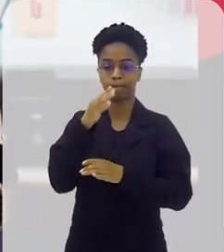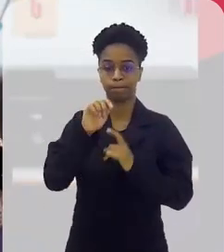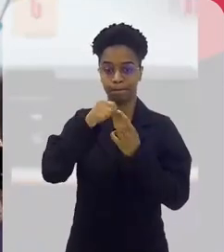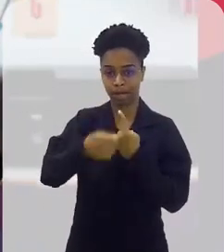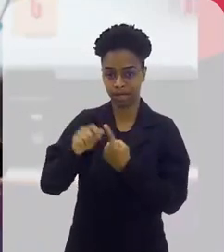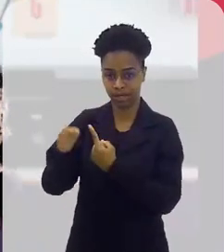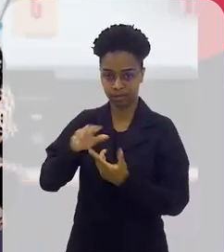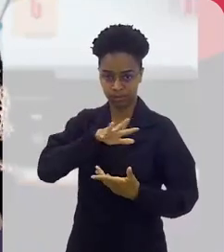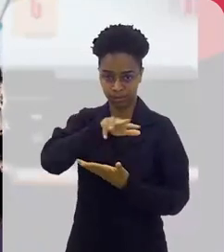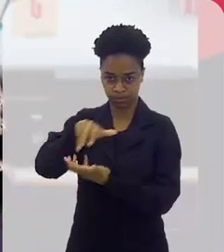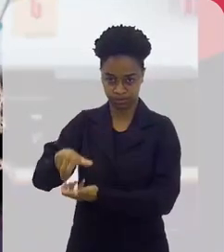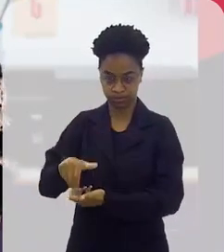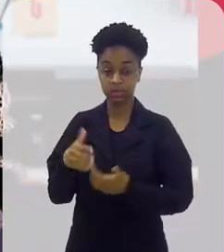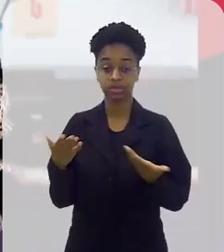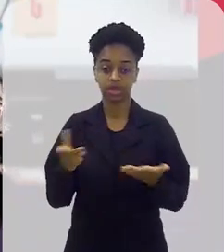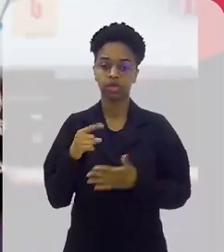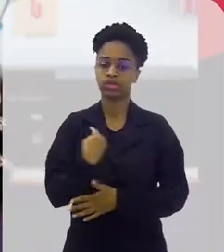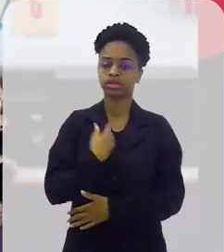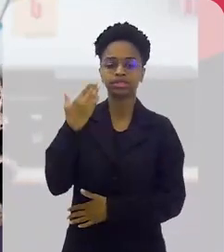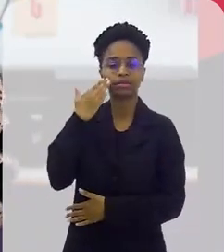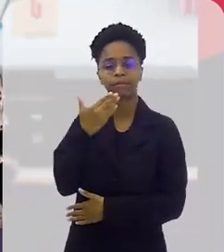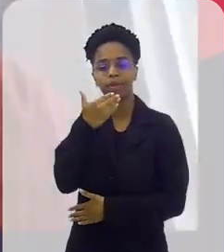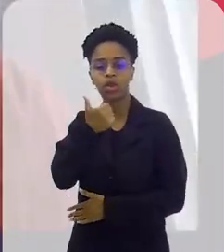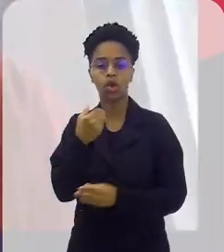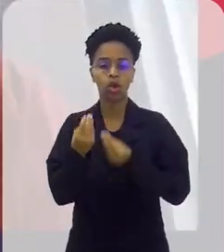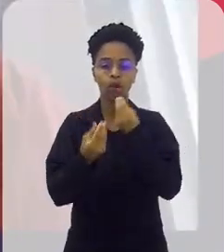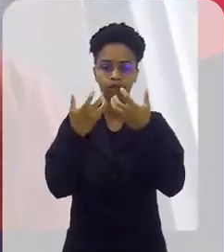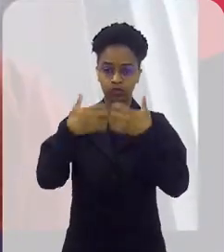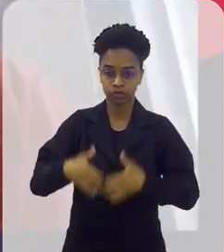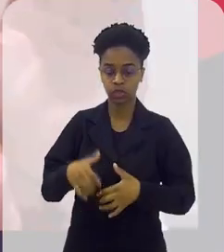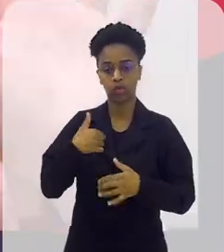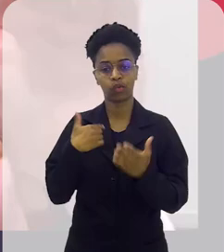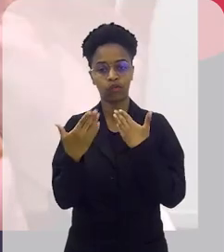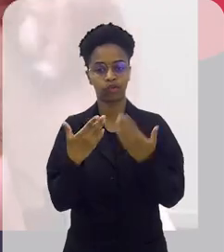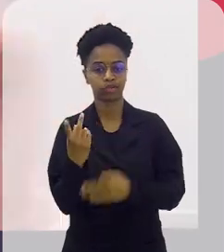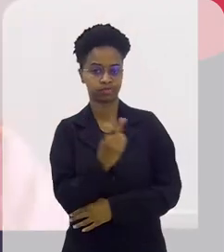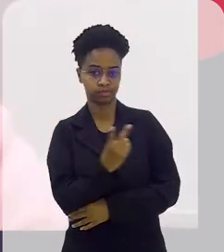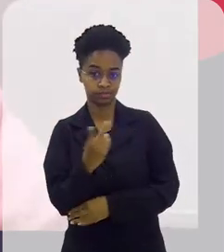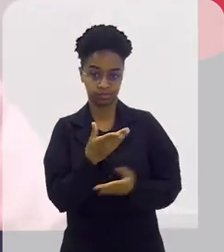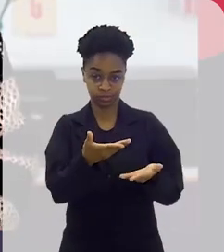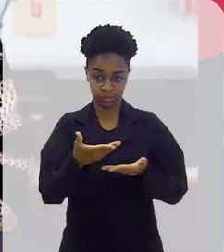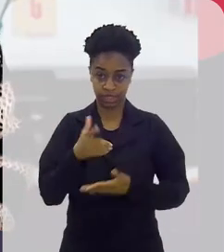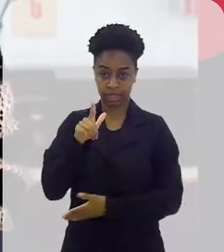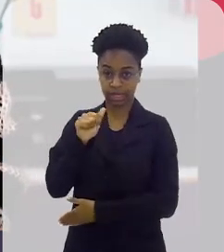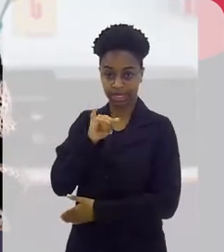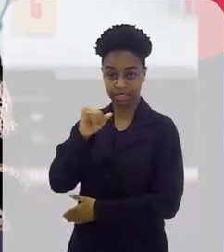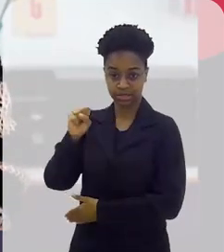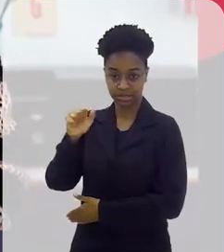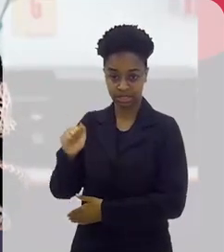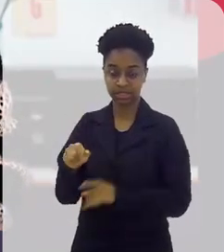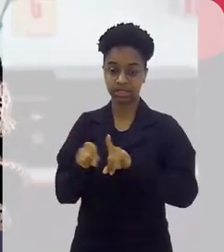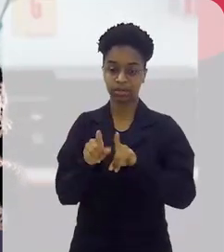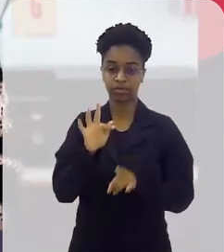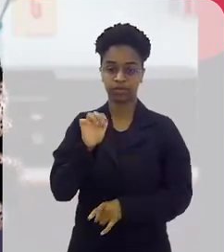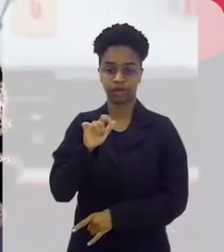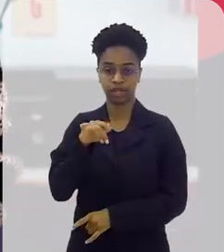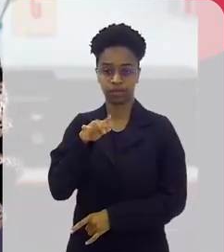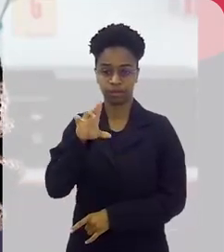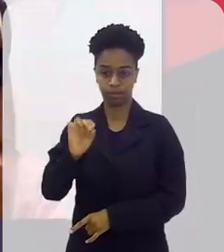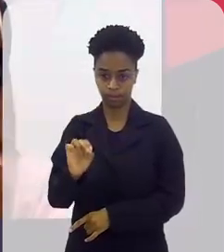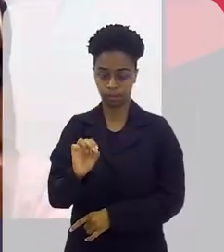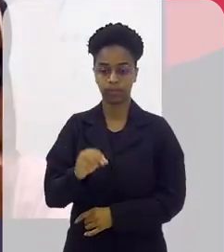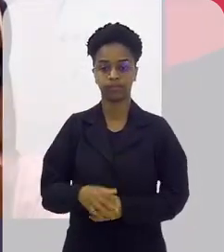saber mais dessa novidade. Eu converso com Yari Filippo e Laysa Raca, pesquisadores do Senai